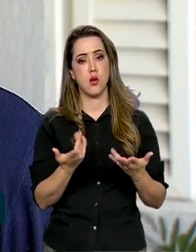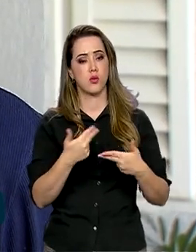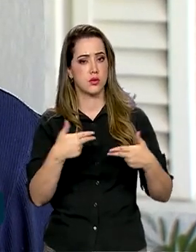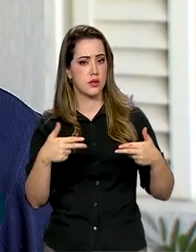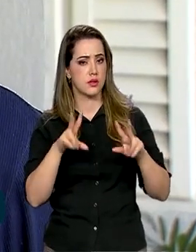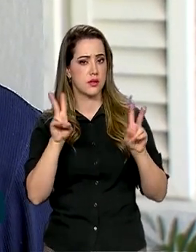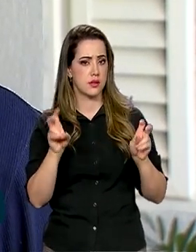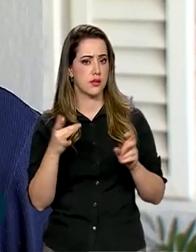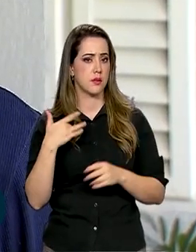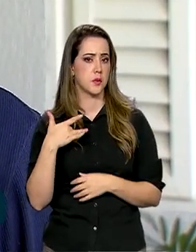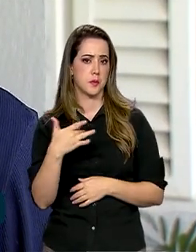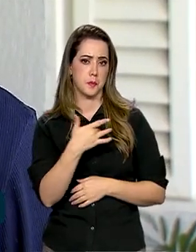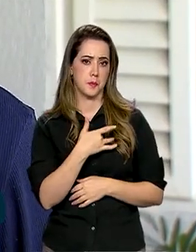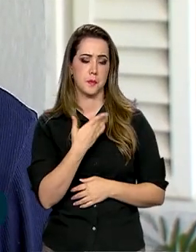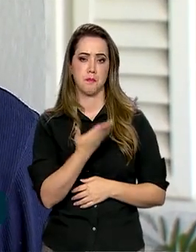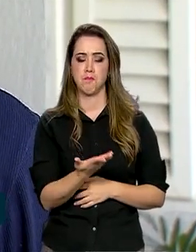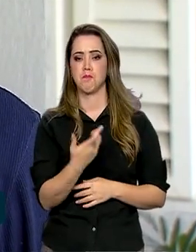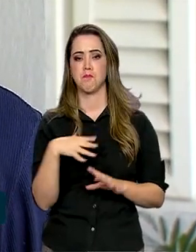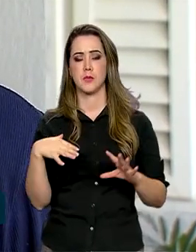do estudante. Então essa parceria é muito importante.